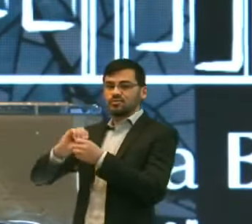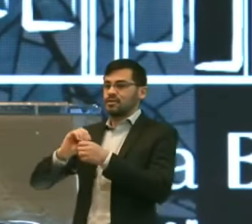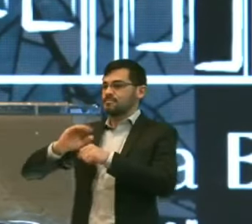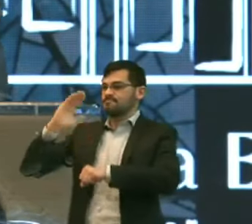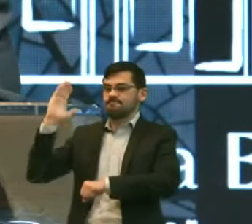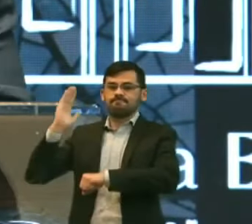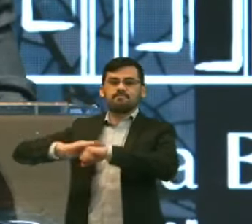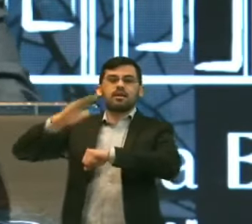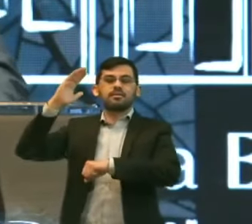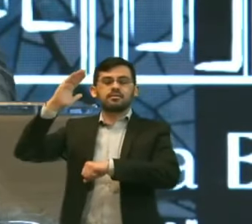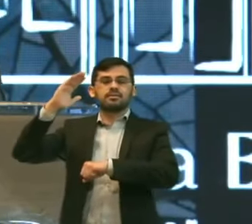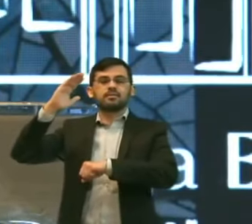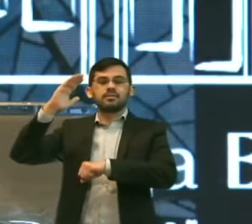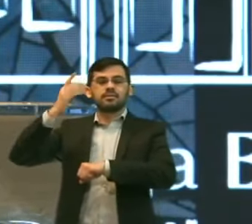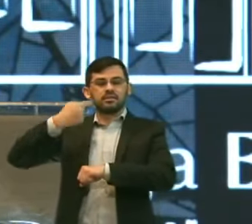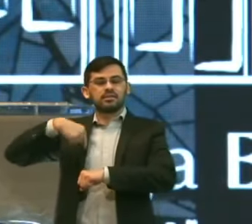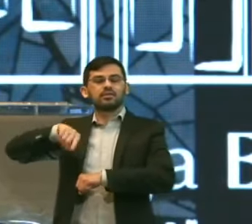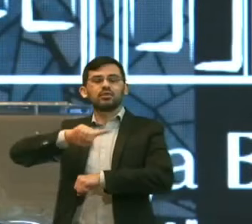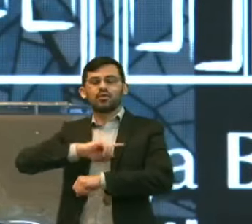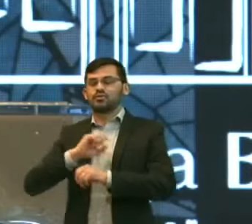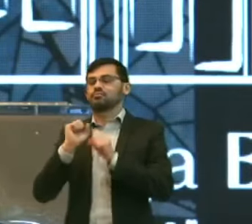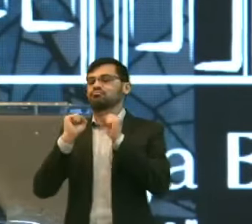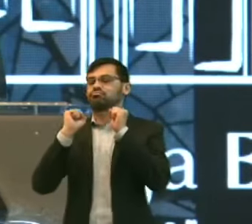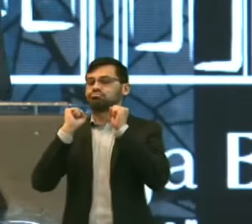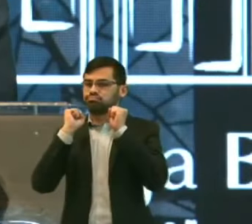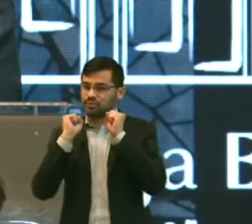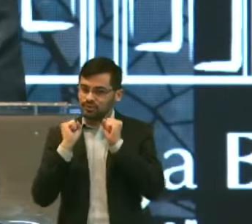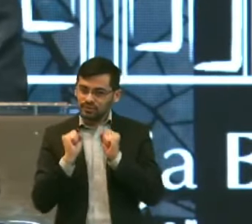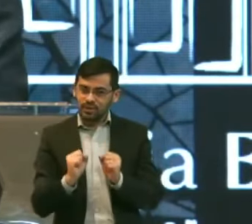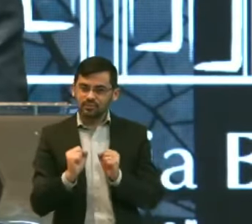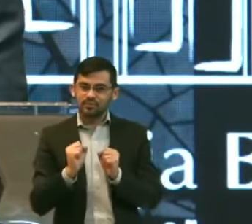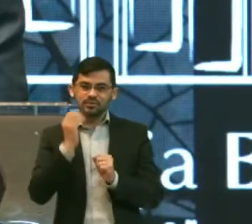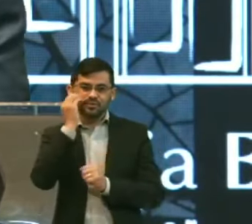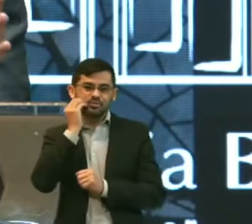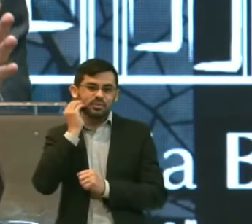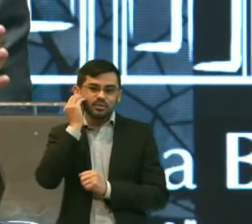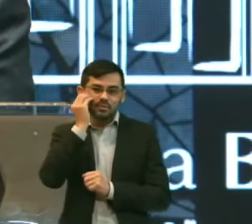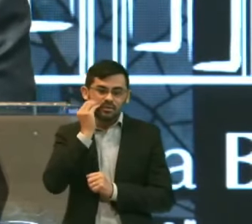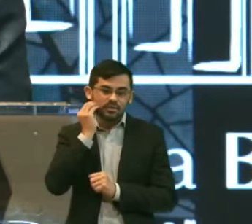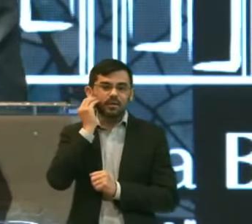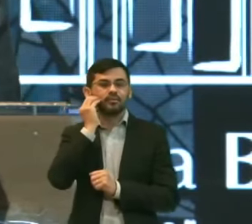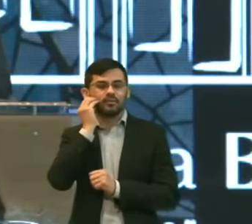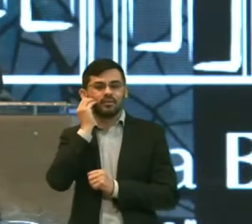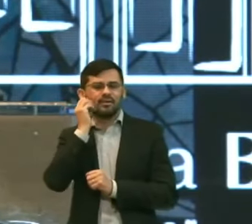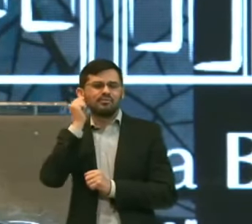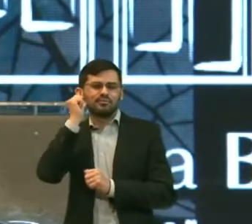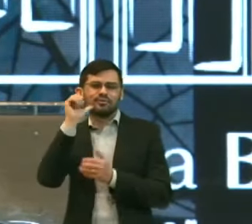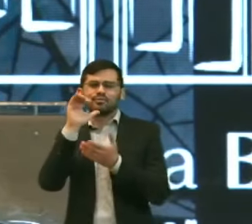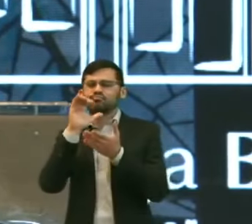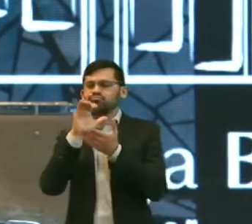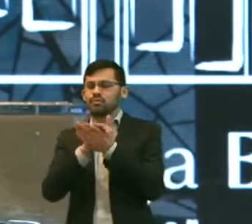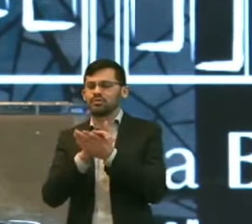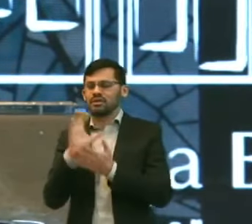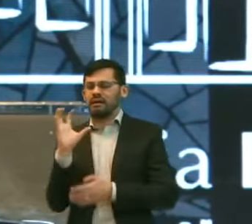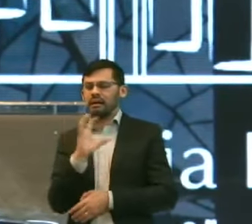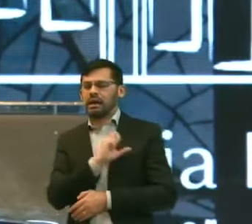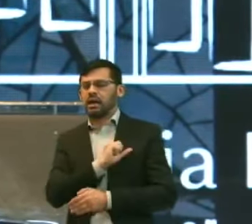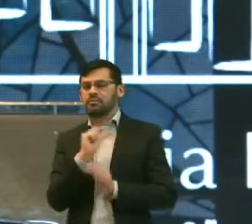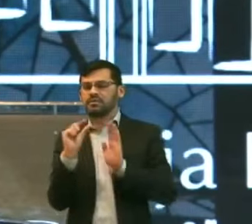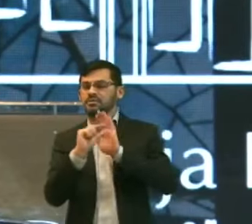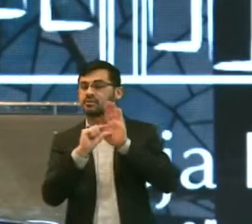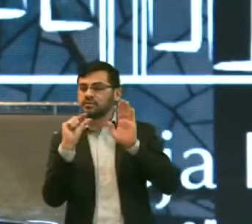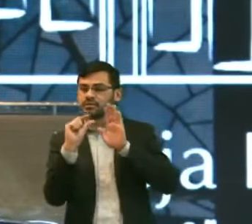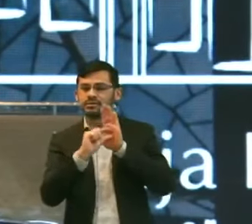Se eu não falar isso Eu vou apanhar em casa Ou na versão Que a minha esposa ama Mais